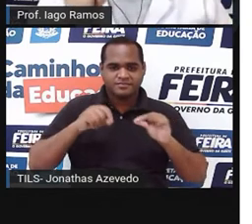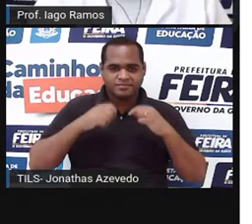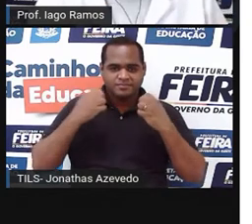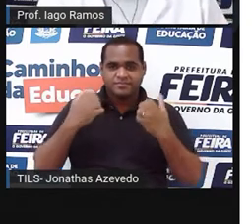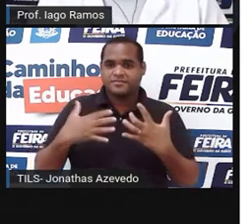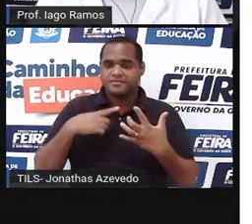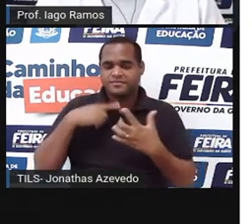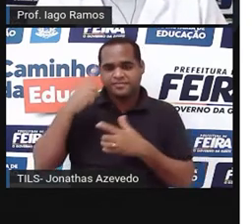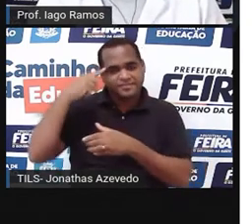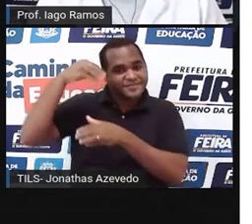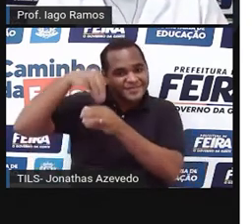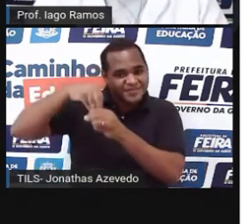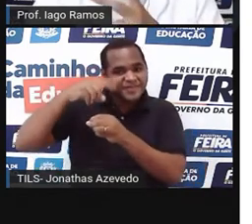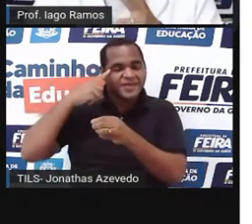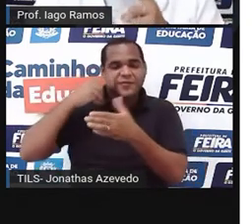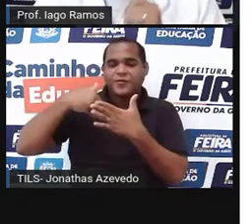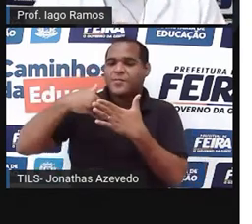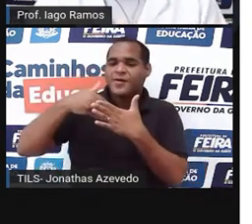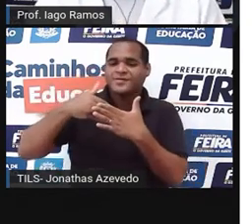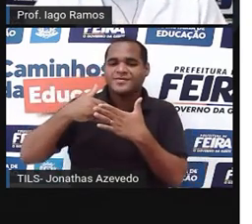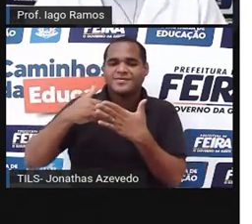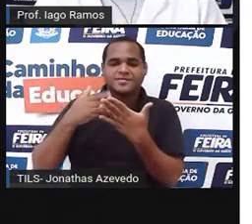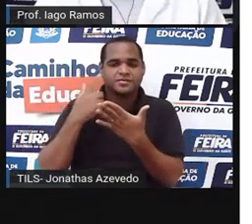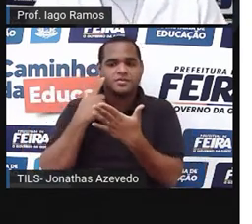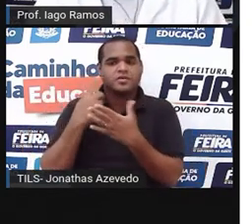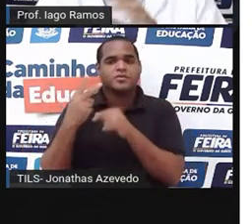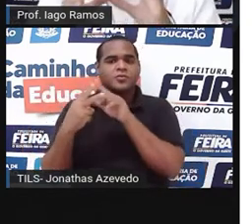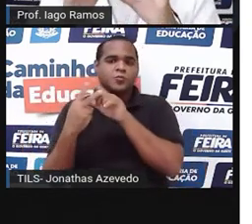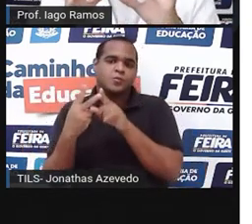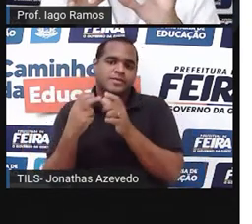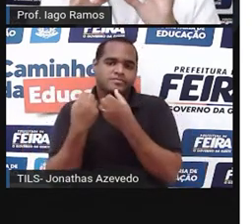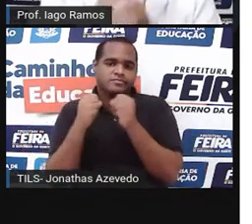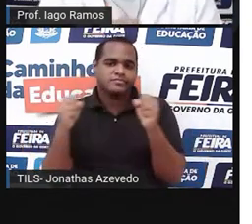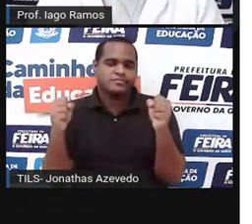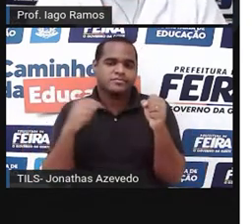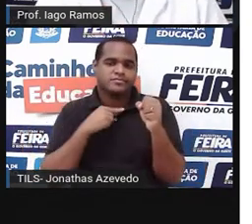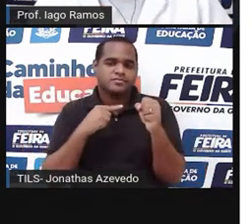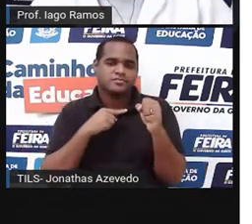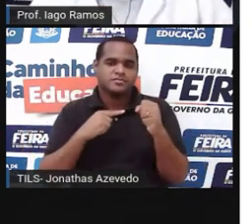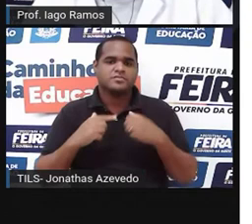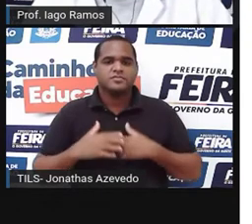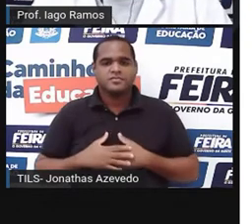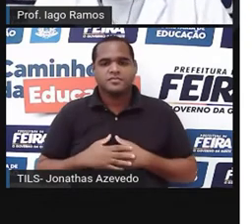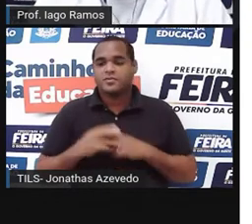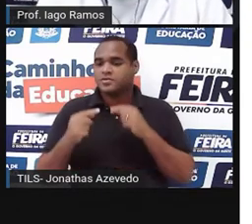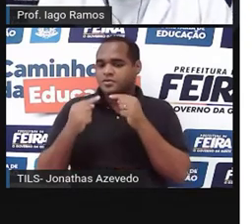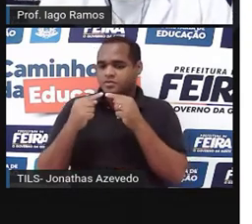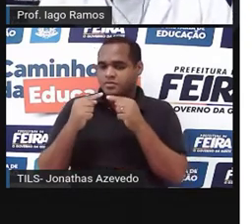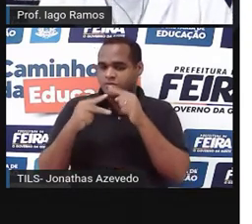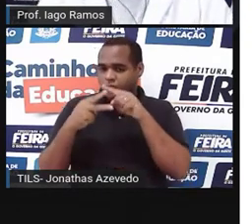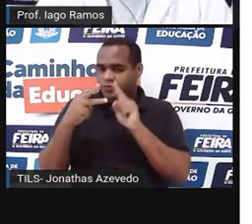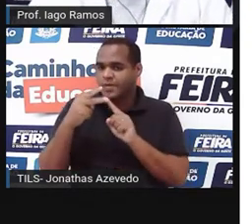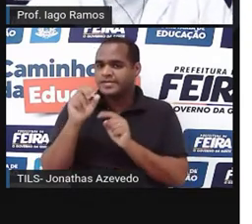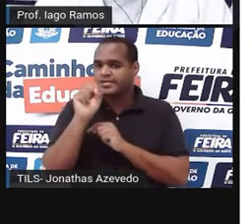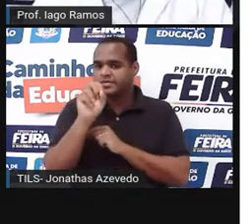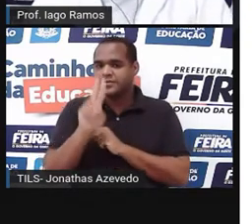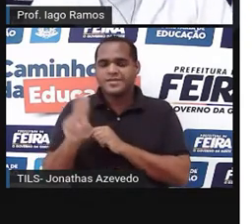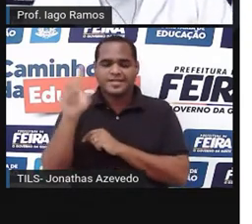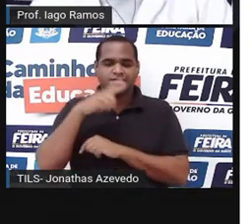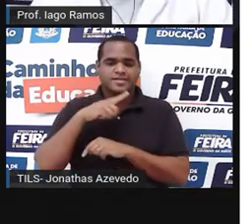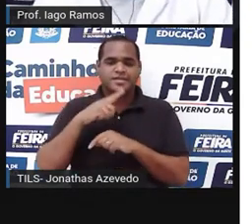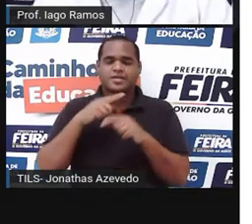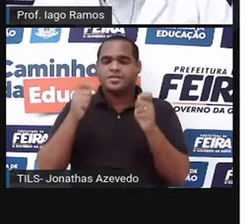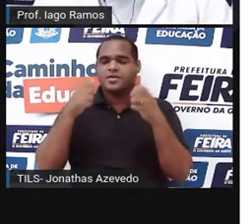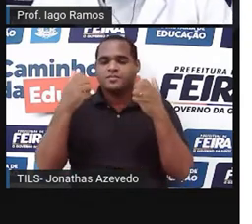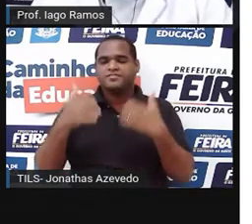dentro de uma partida de futebol, duas grandezas até o momento. E a gente vai usar só elas duas, tá bom? Só que tem duas perguntas ali.